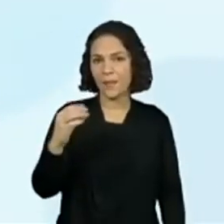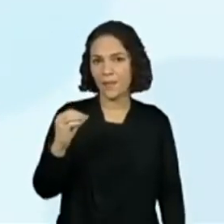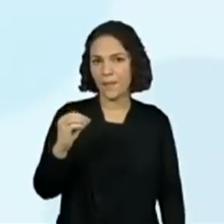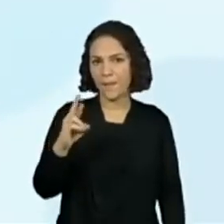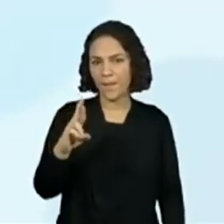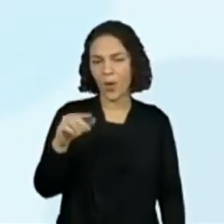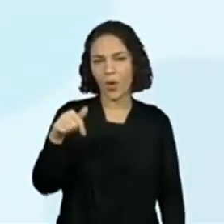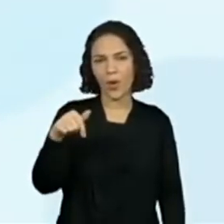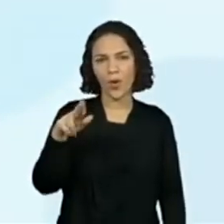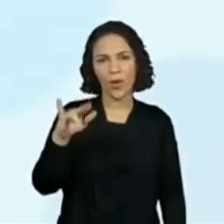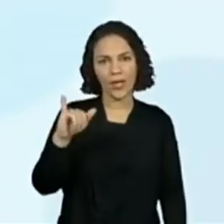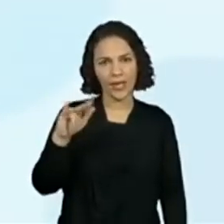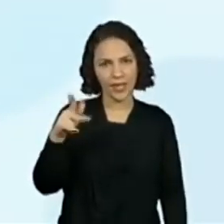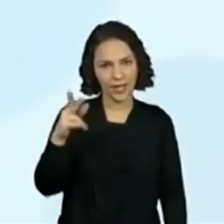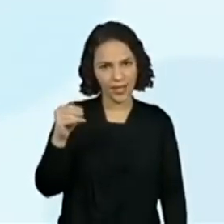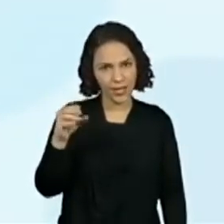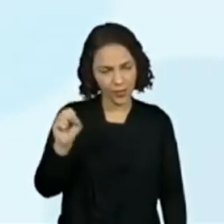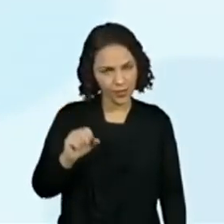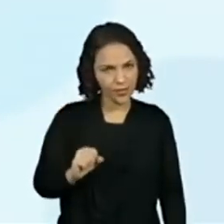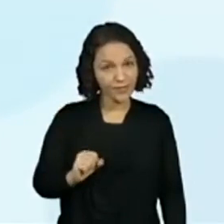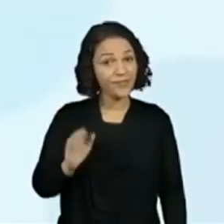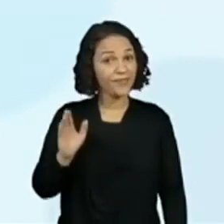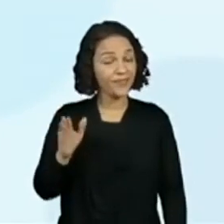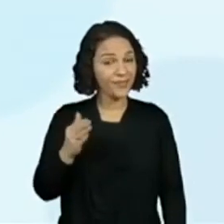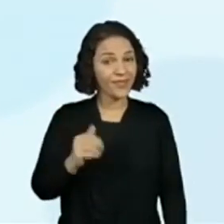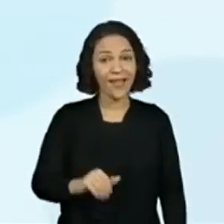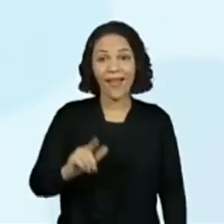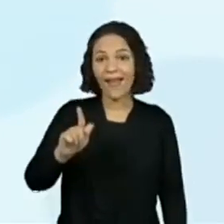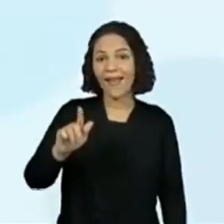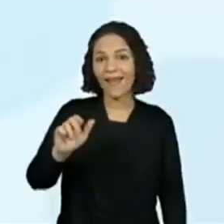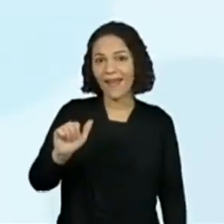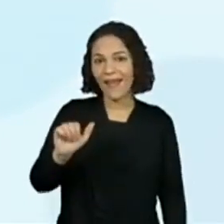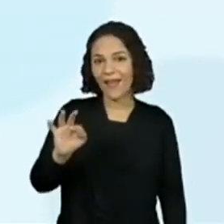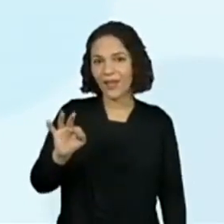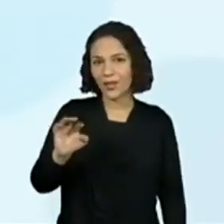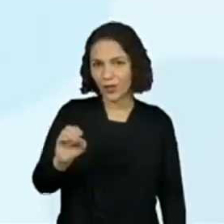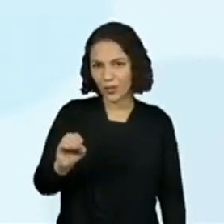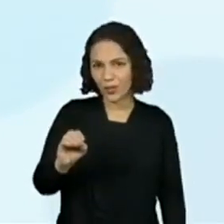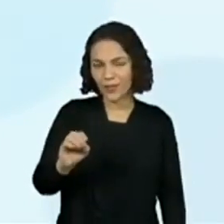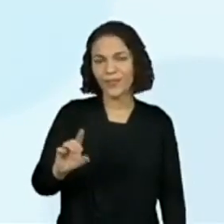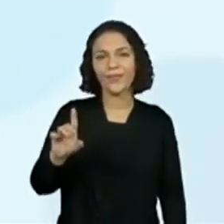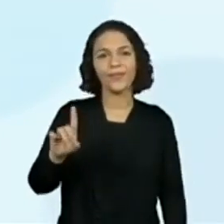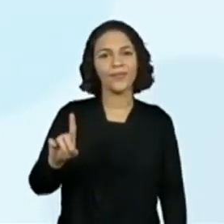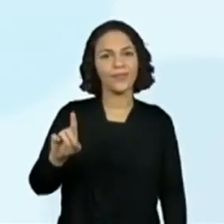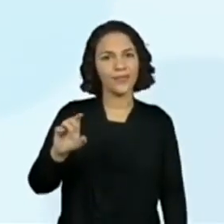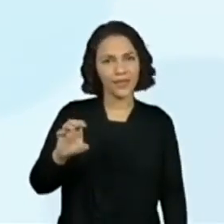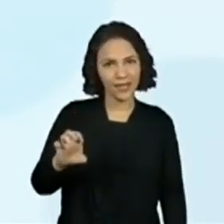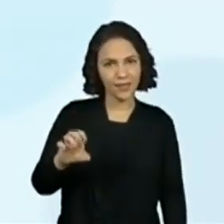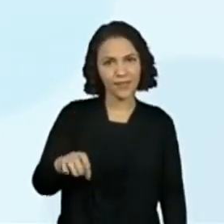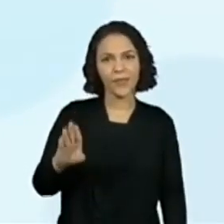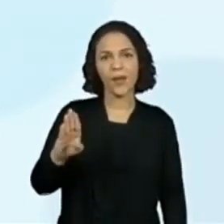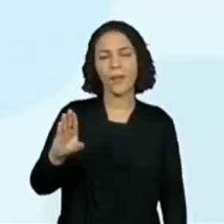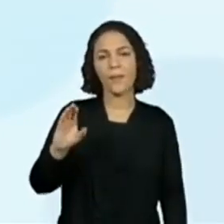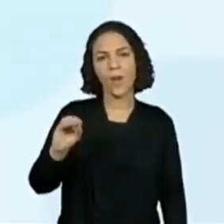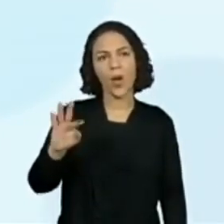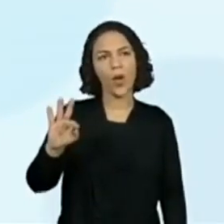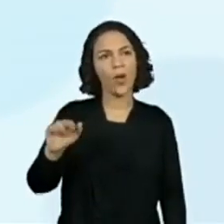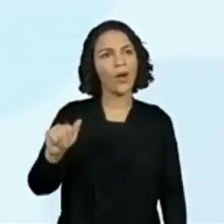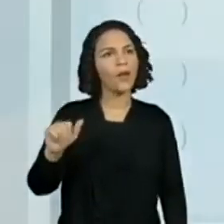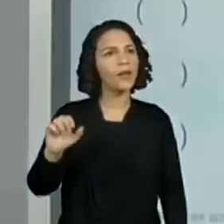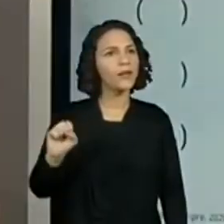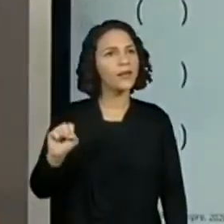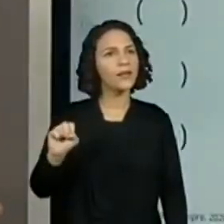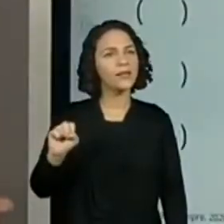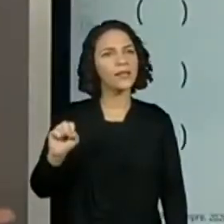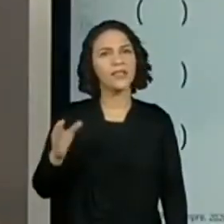além de Branca de Neve, tem João e Maria, também tem bruxa. Ah, então temos duas histórias aí